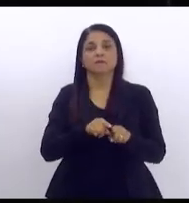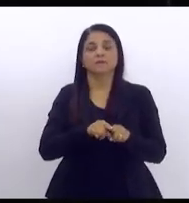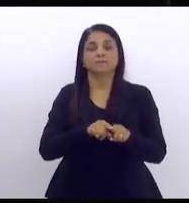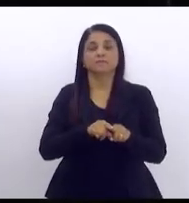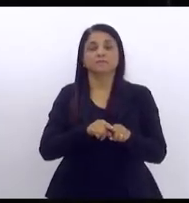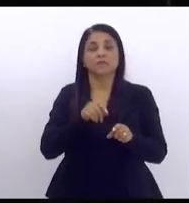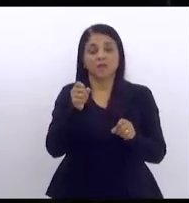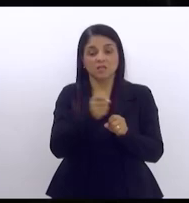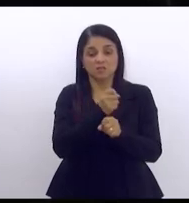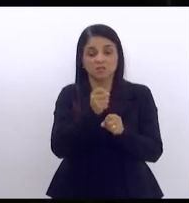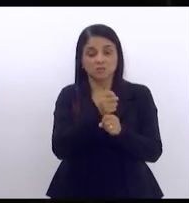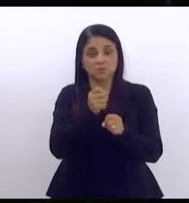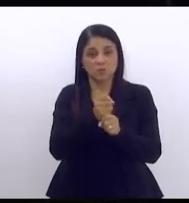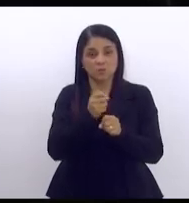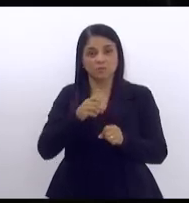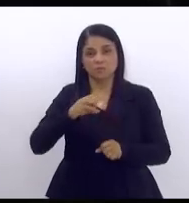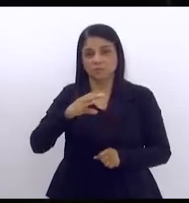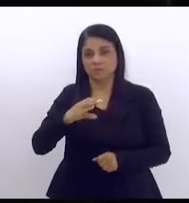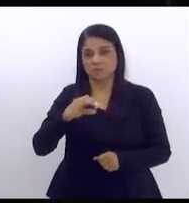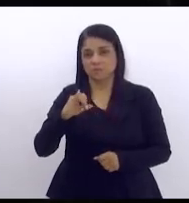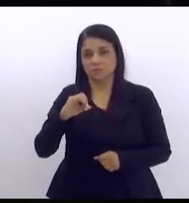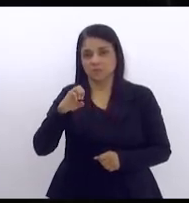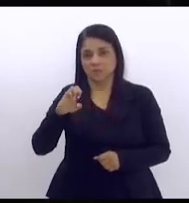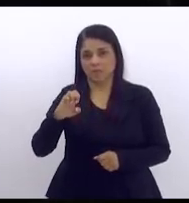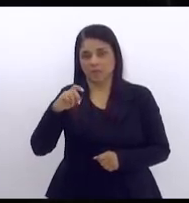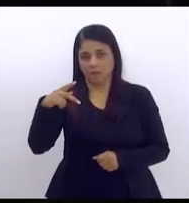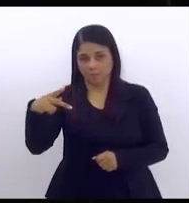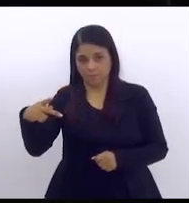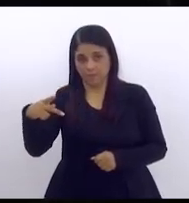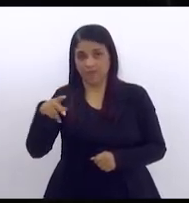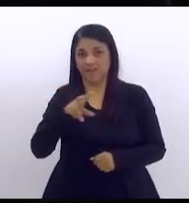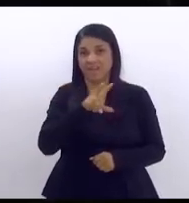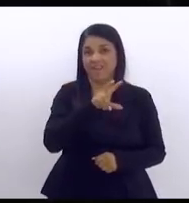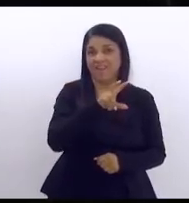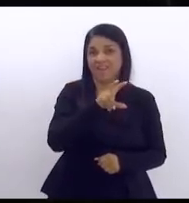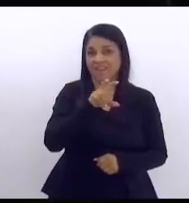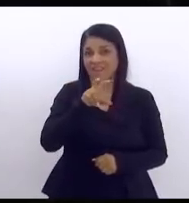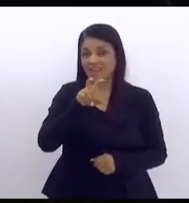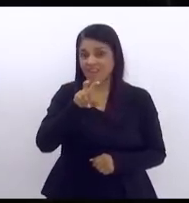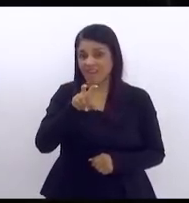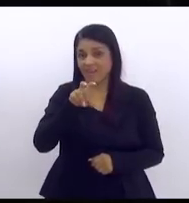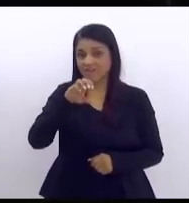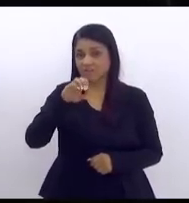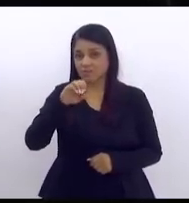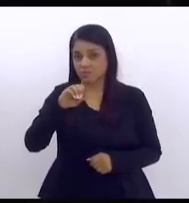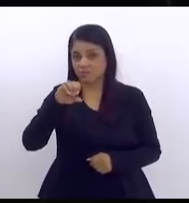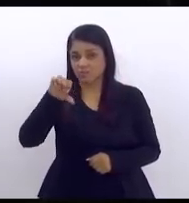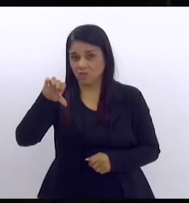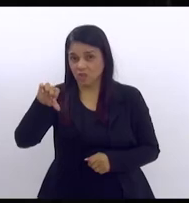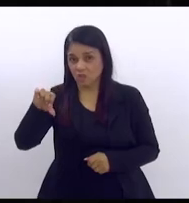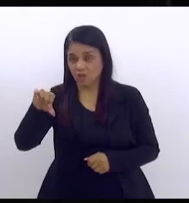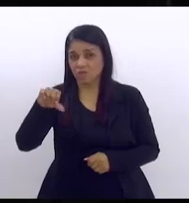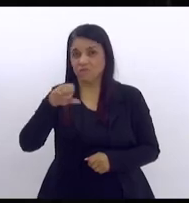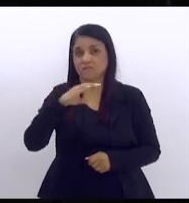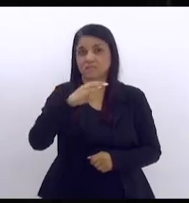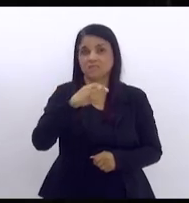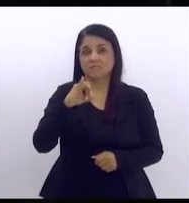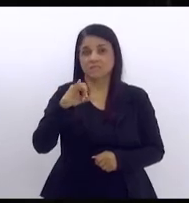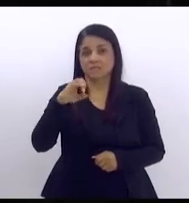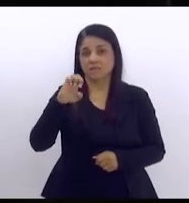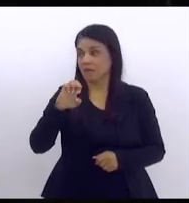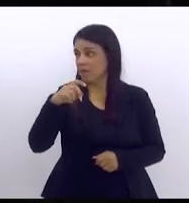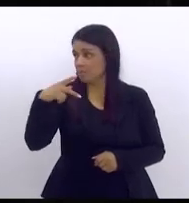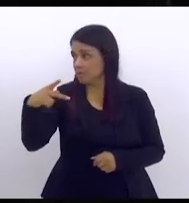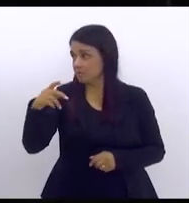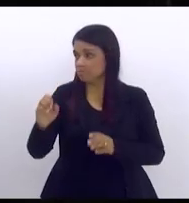dos CIEP que foram 509 CIEP construídos só na minha cidade